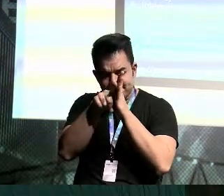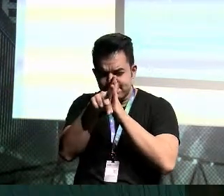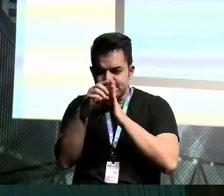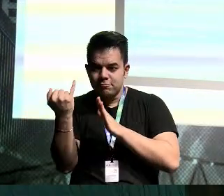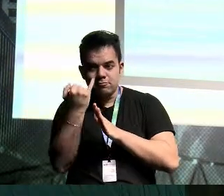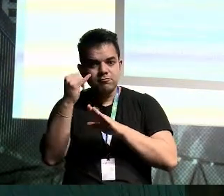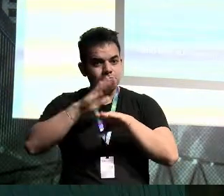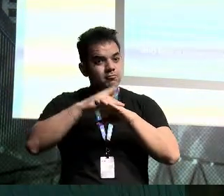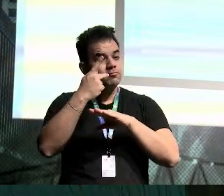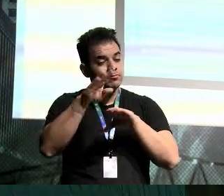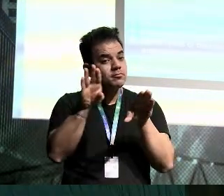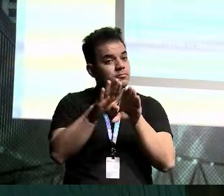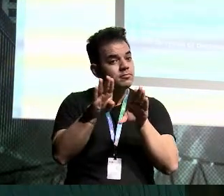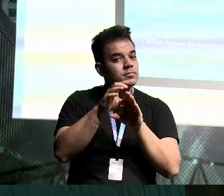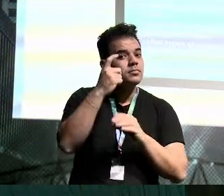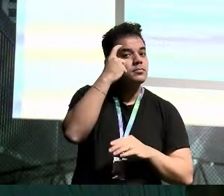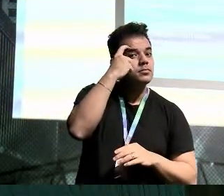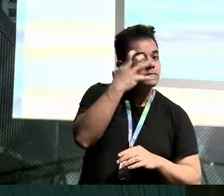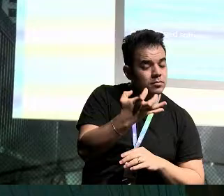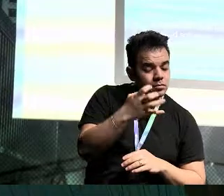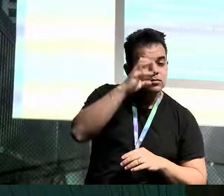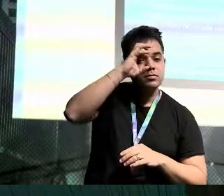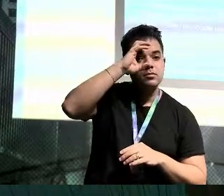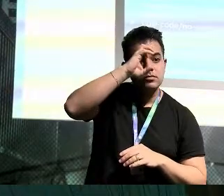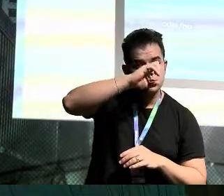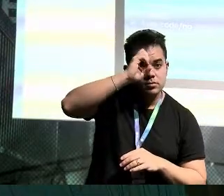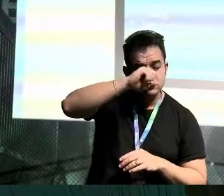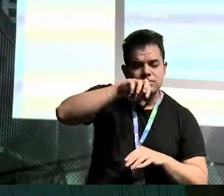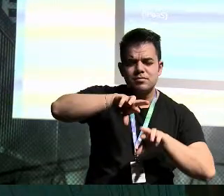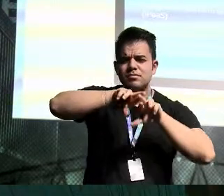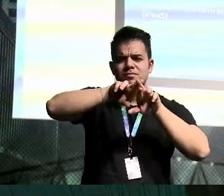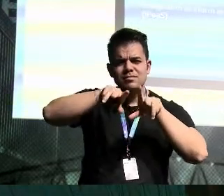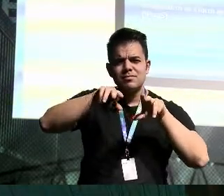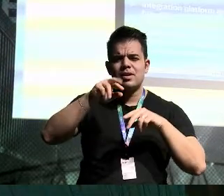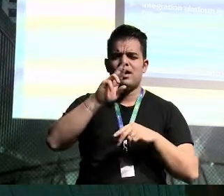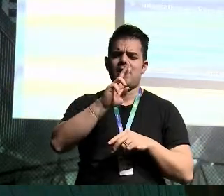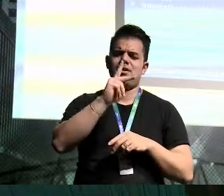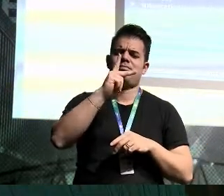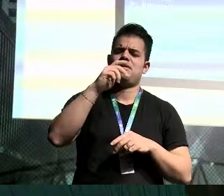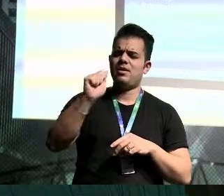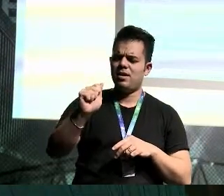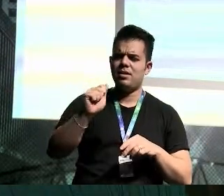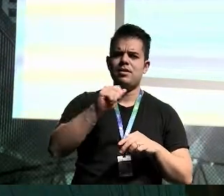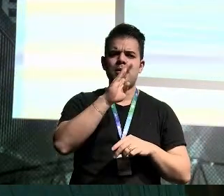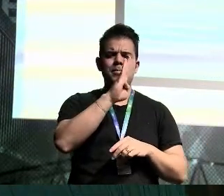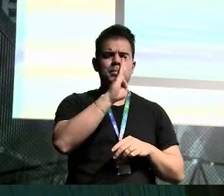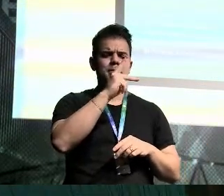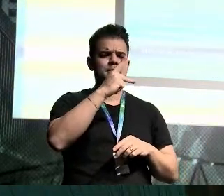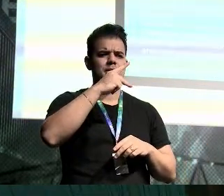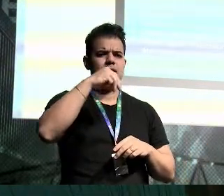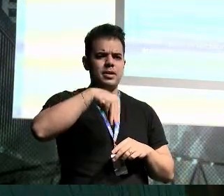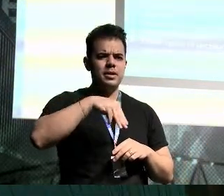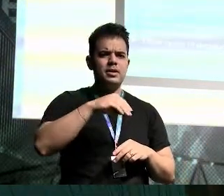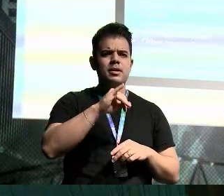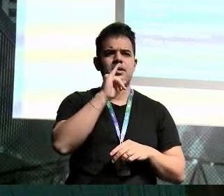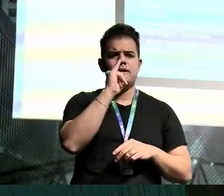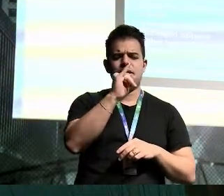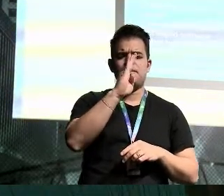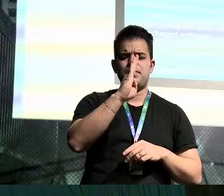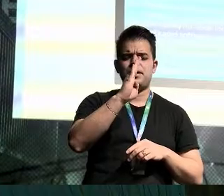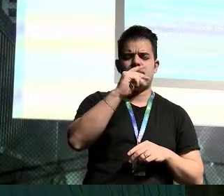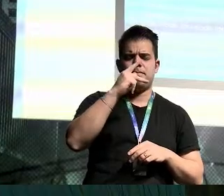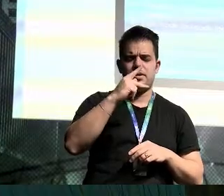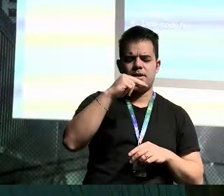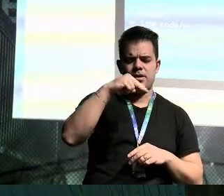Então, olha só. Intense artificial, machine learning, event driver, RPA, BPM, IBPMS,